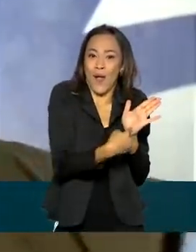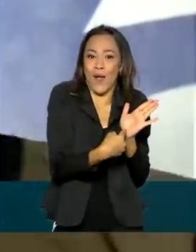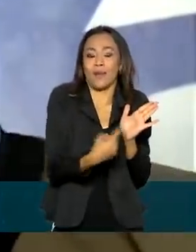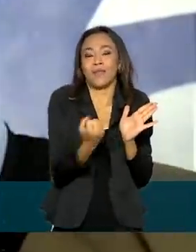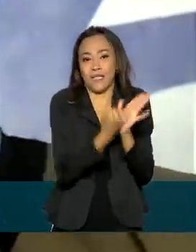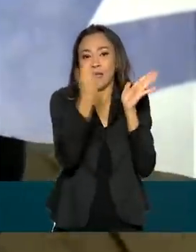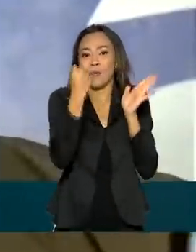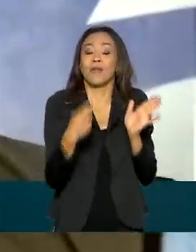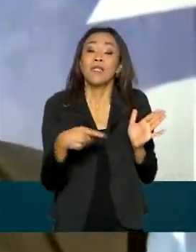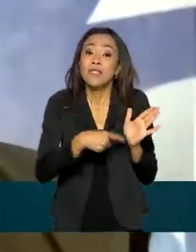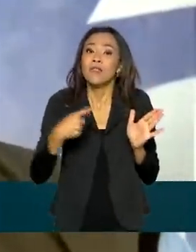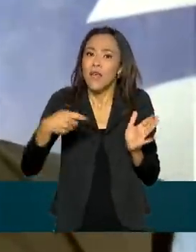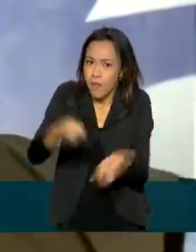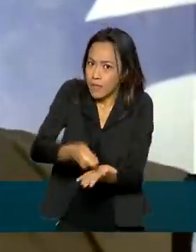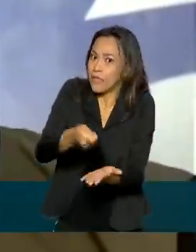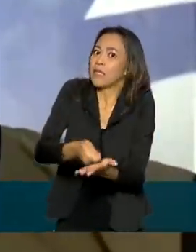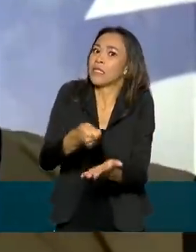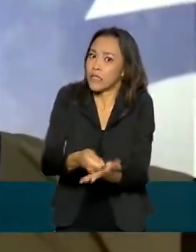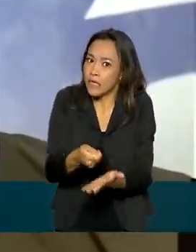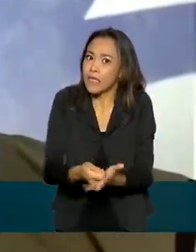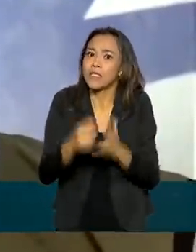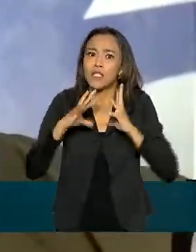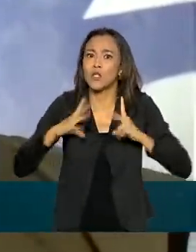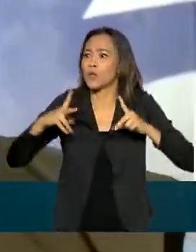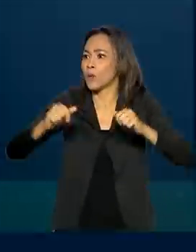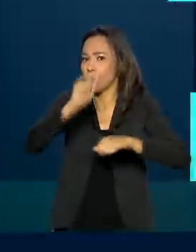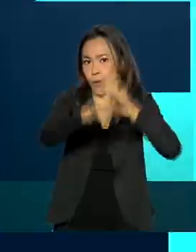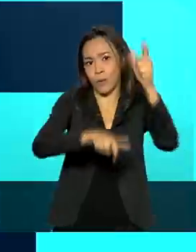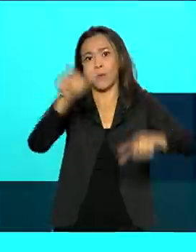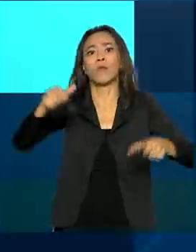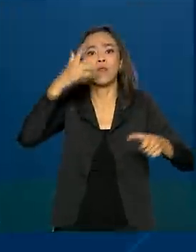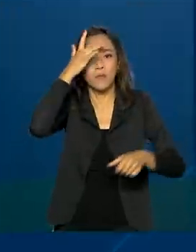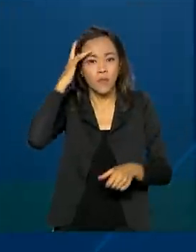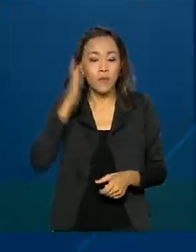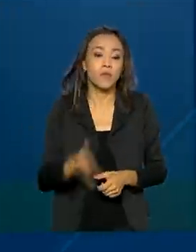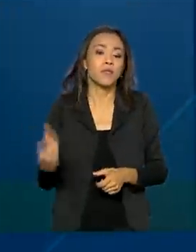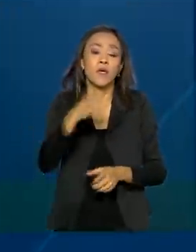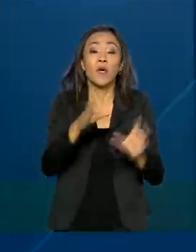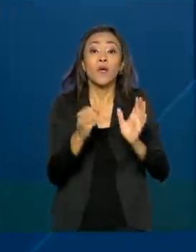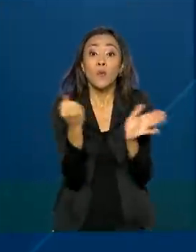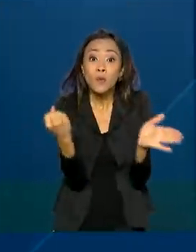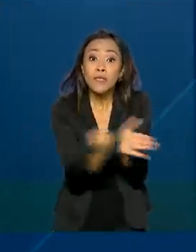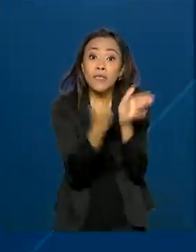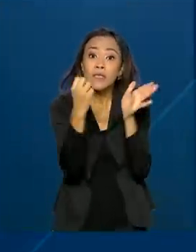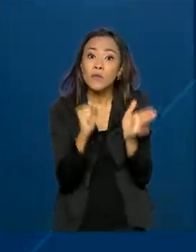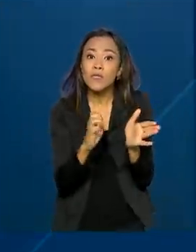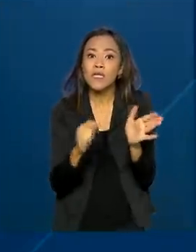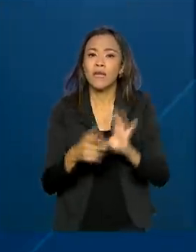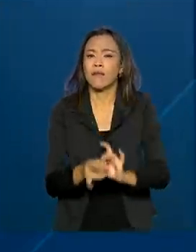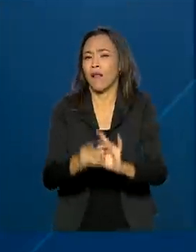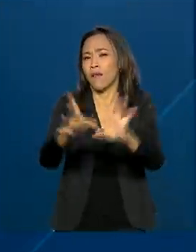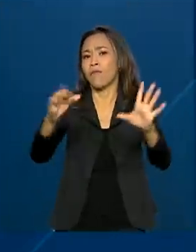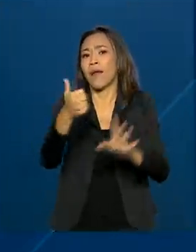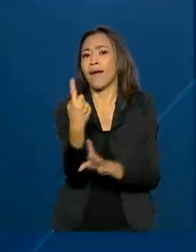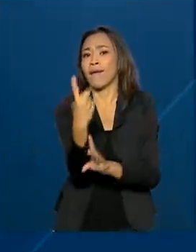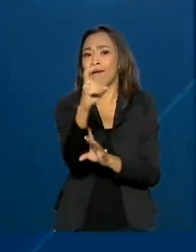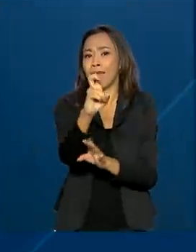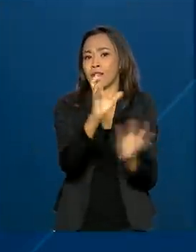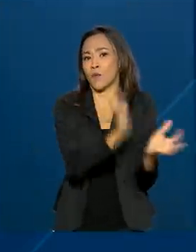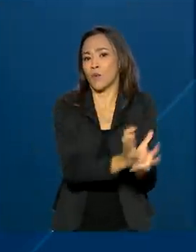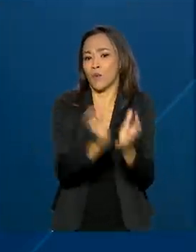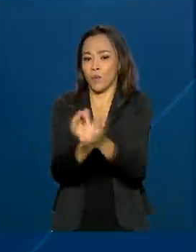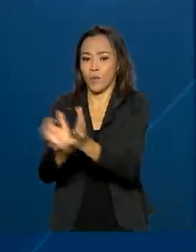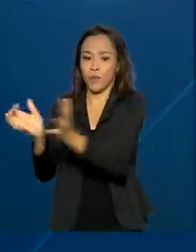cada vez maior dos clientes de todos os estabelecimentos. O selo está disponível para 15 atividades turísticas. Os